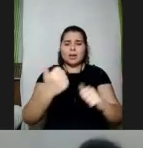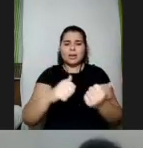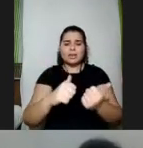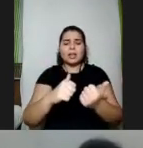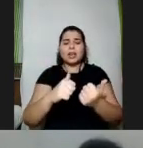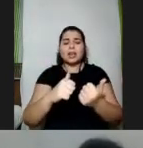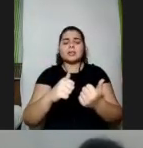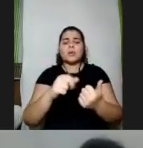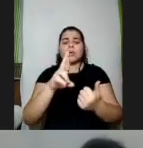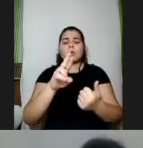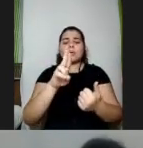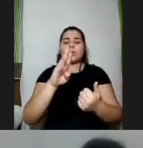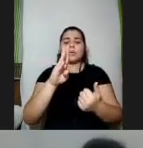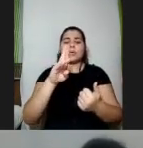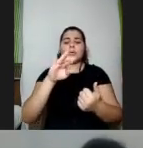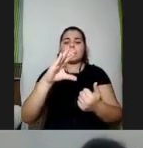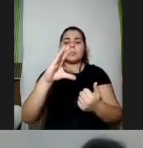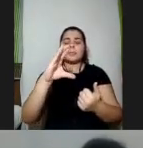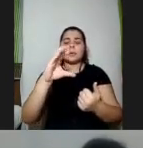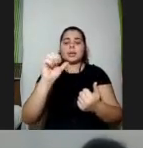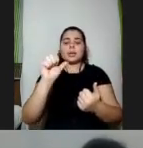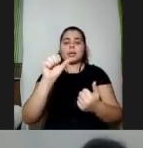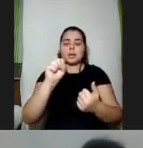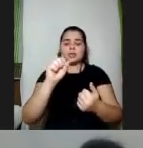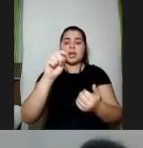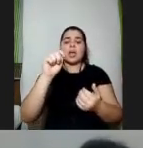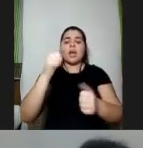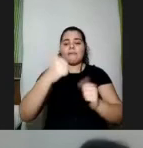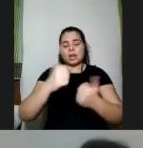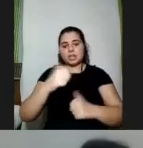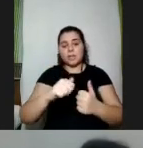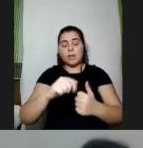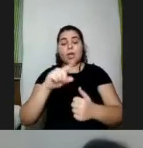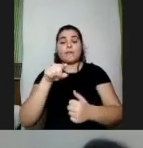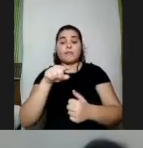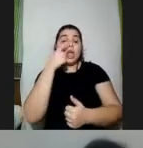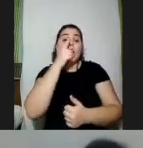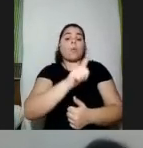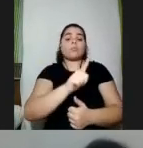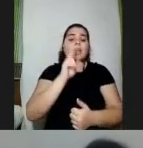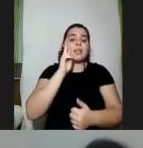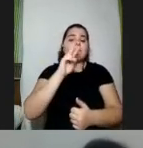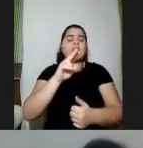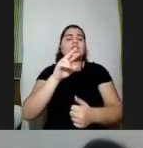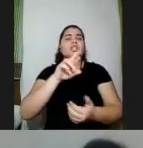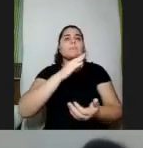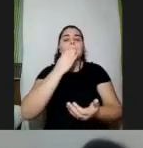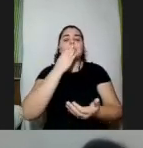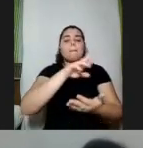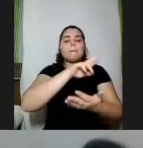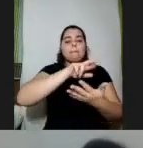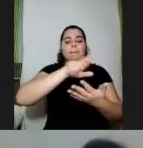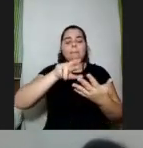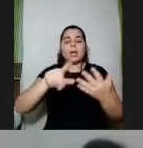interessante porque você pode estabelecer diversos patamares para que as pessoas estejam em relação ao mesmo conceito a uma mesma competência